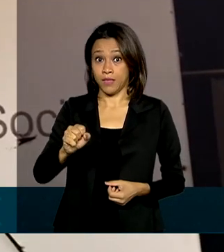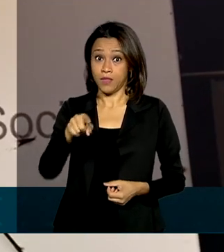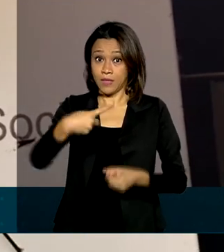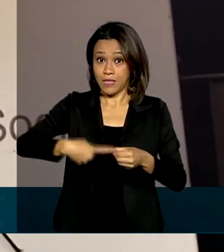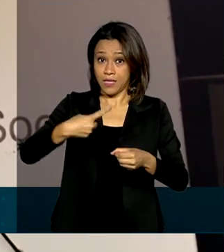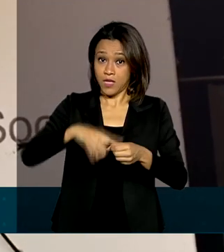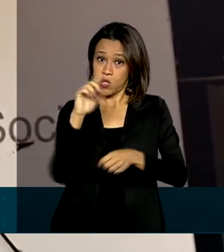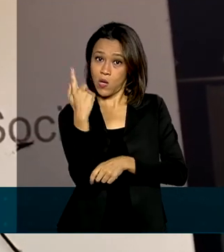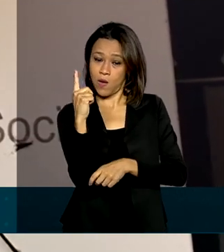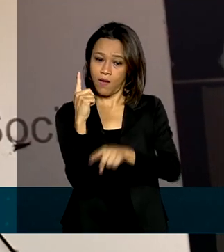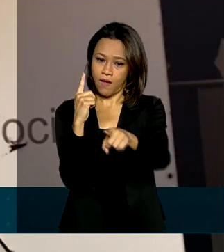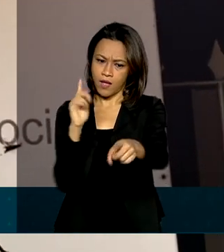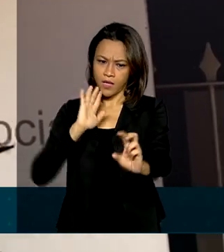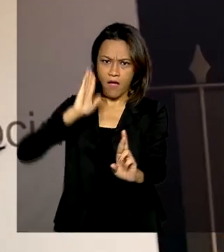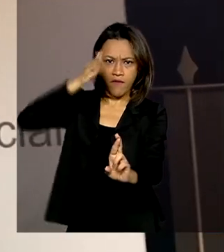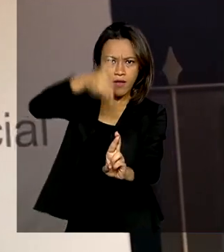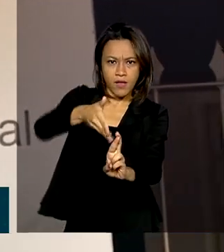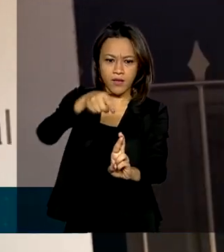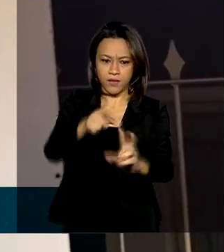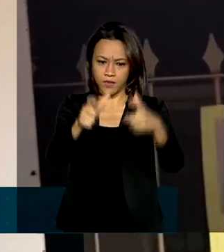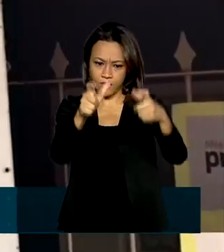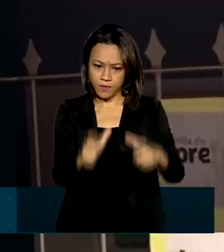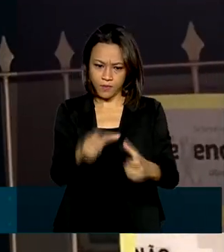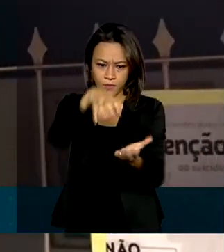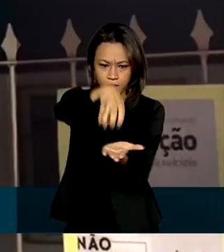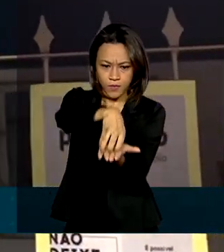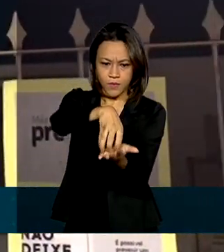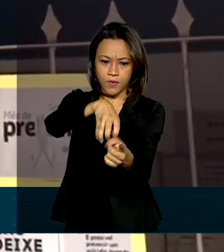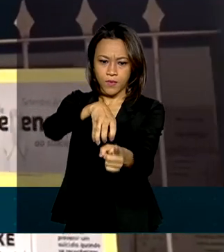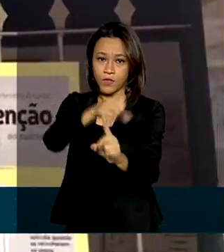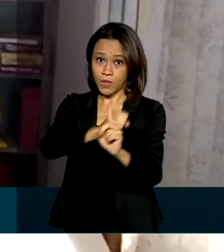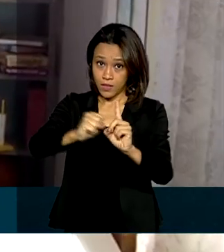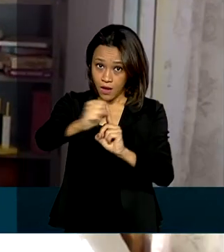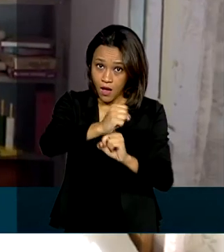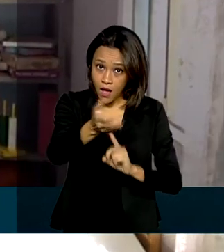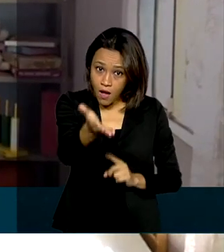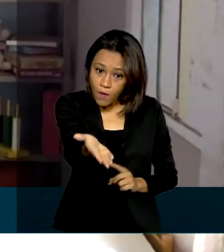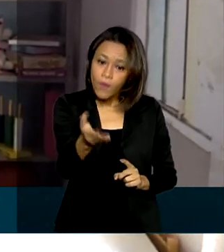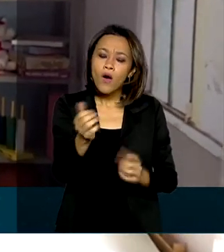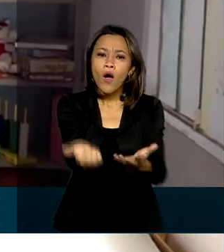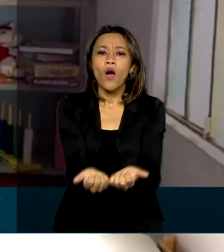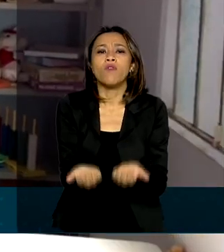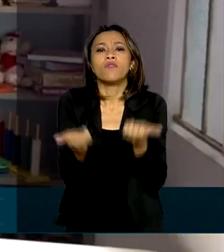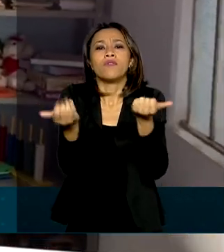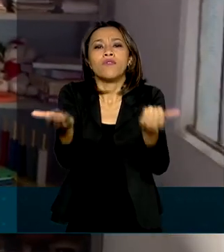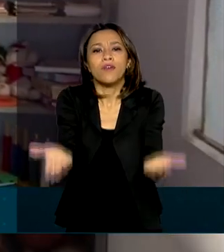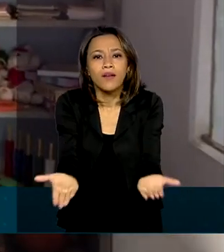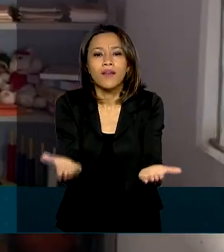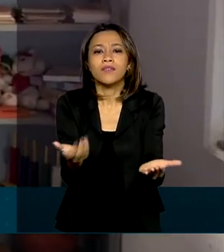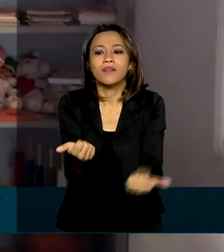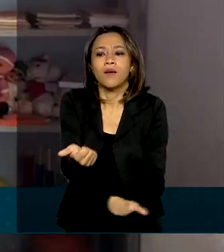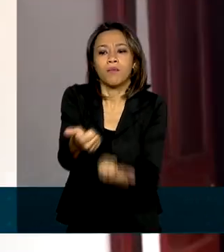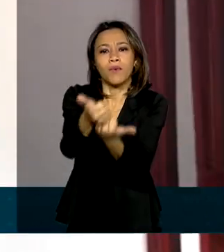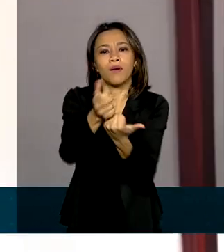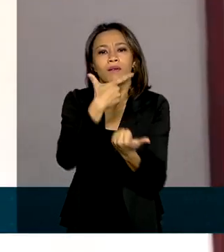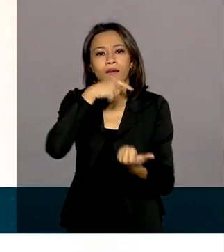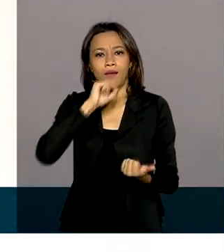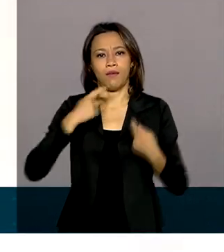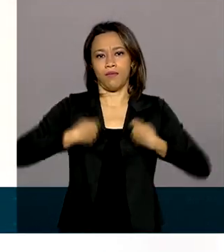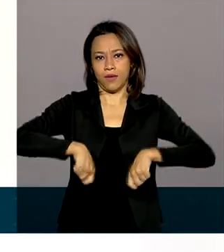o Centro de Referência Especializado de Assistência Social, o CREAS, oferece acolhimento a quem mais precisa.